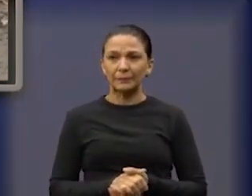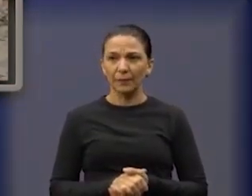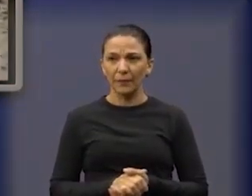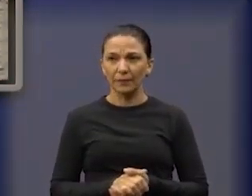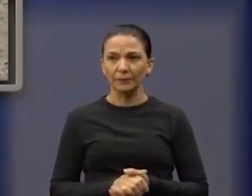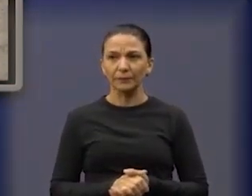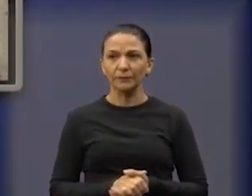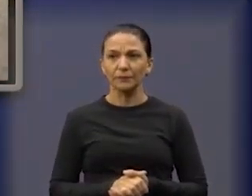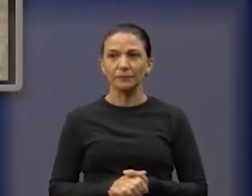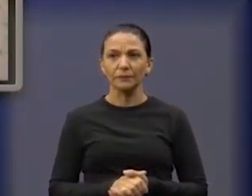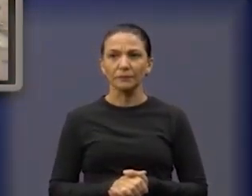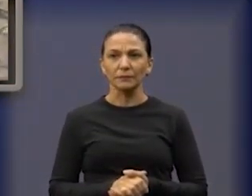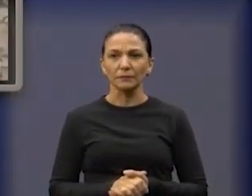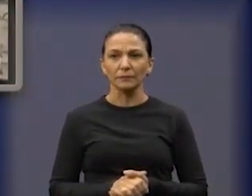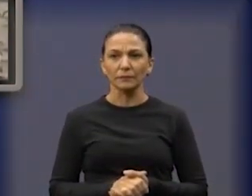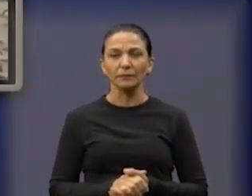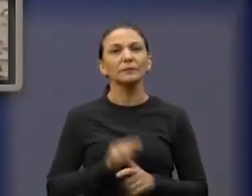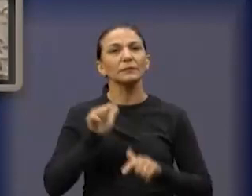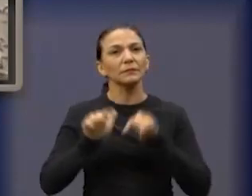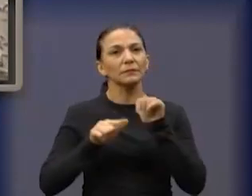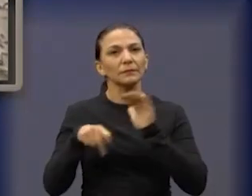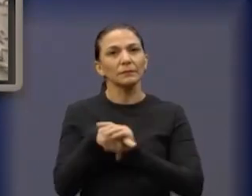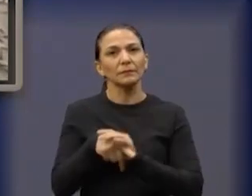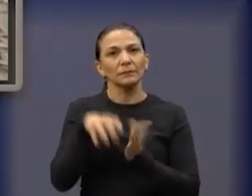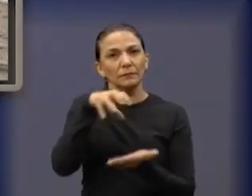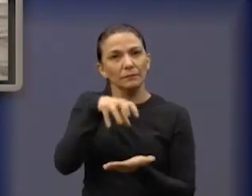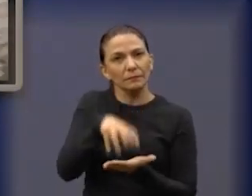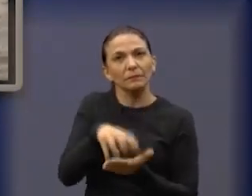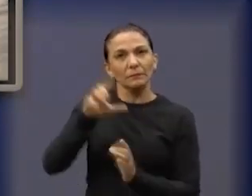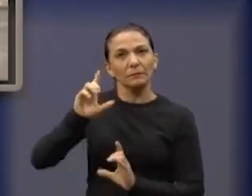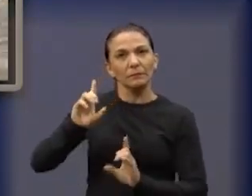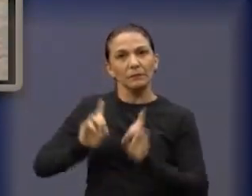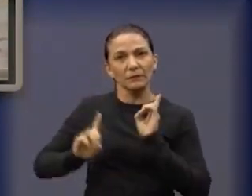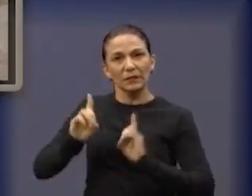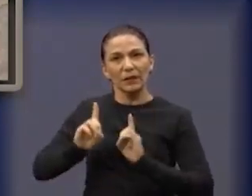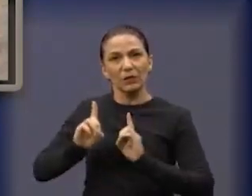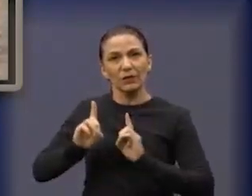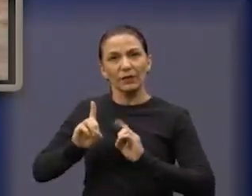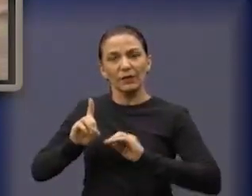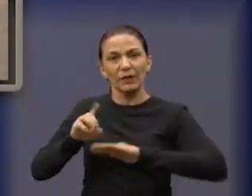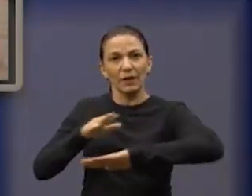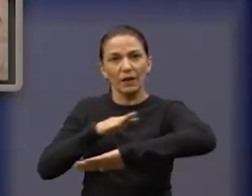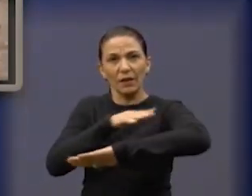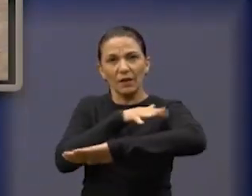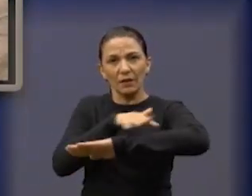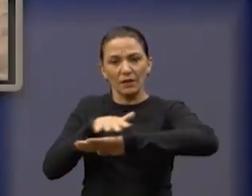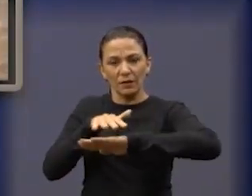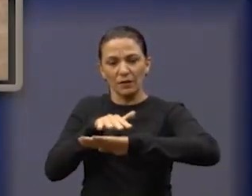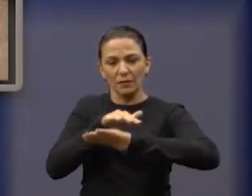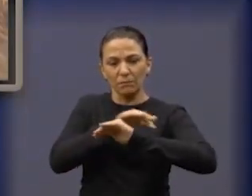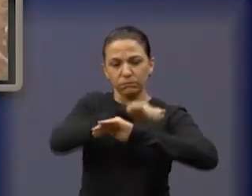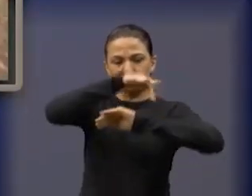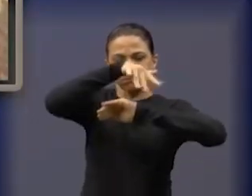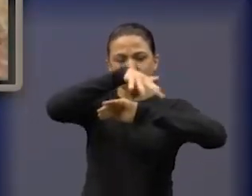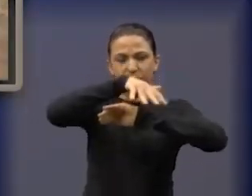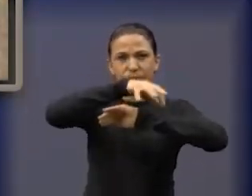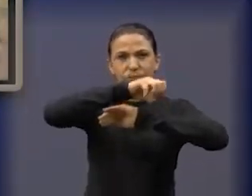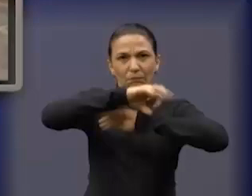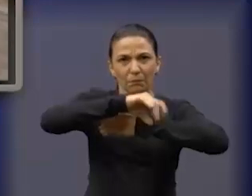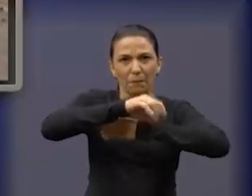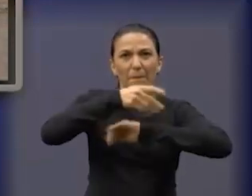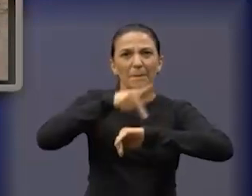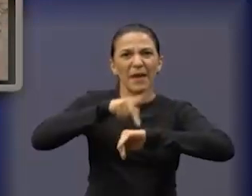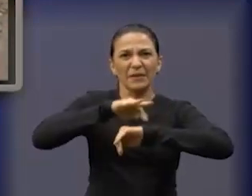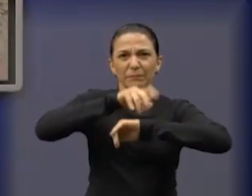a conclusão também dos trabalhos aí do Dai, porque ali tava desbarrancando tudo, onde é a cachoeira, né? Então o Dai acabou, tá indo lá, tá